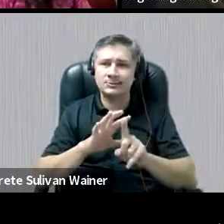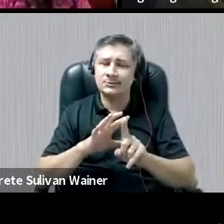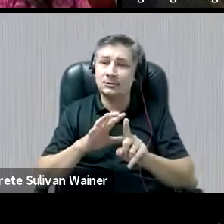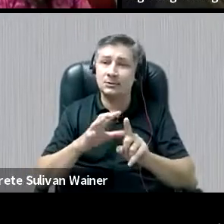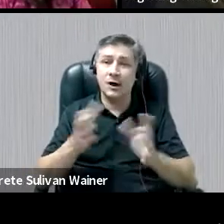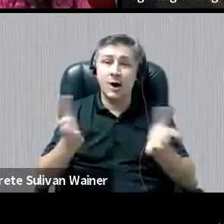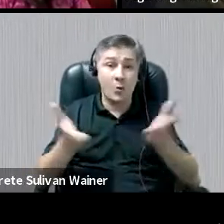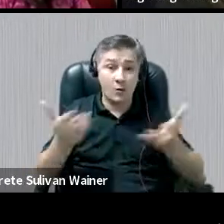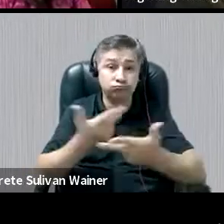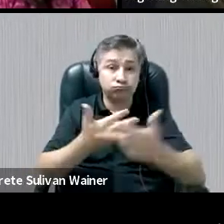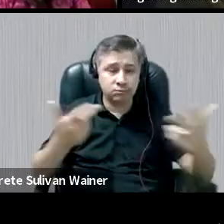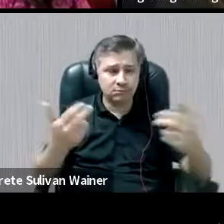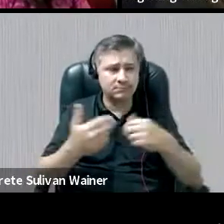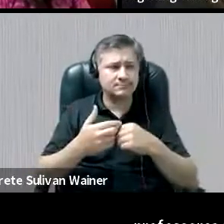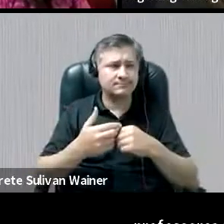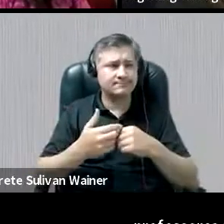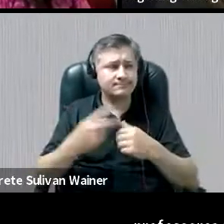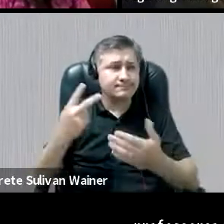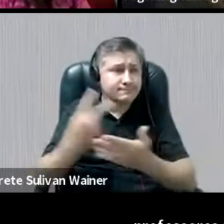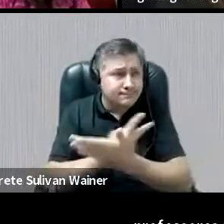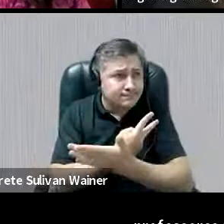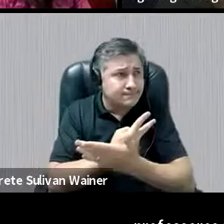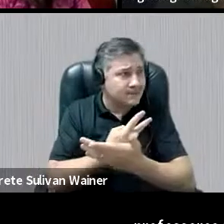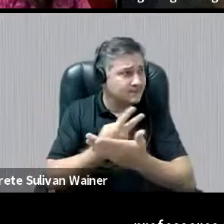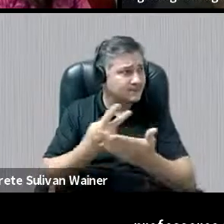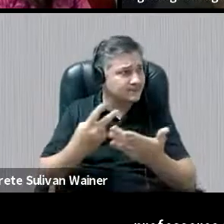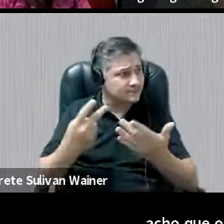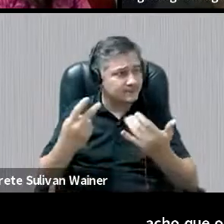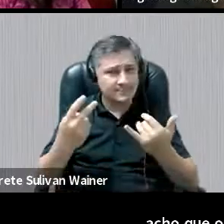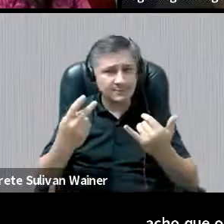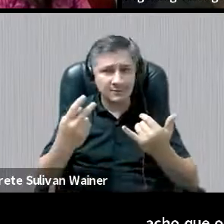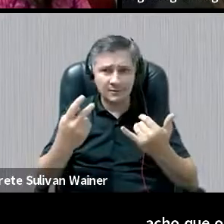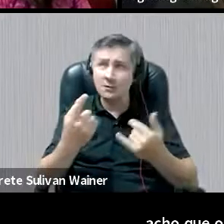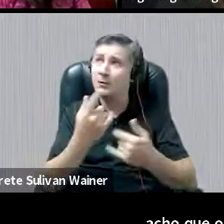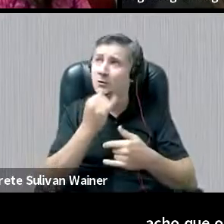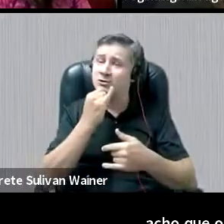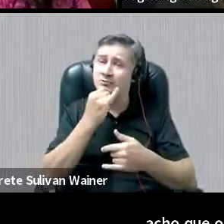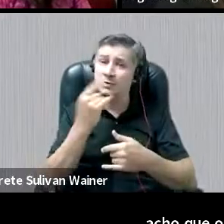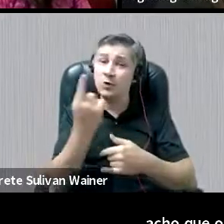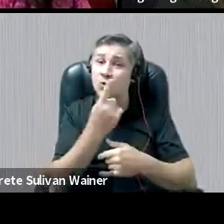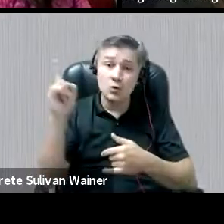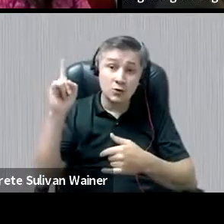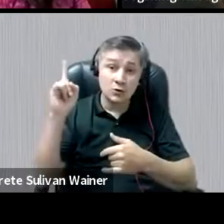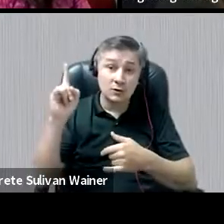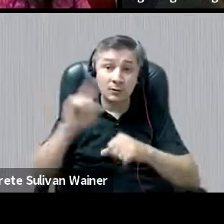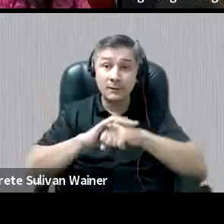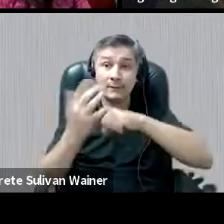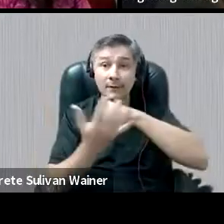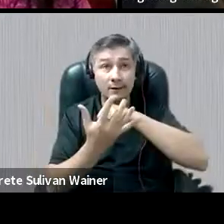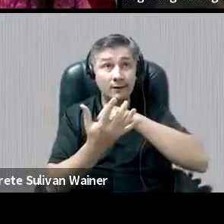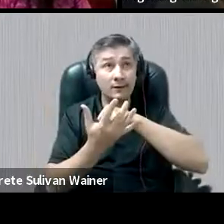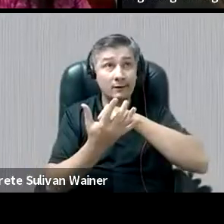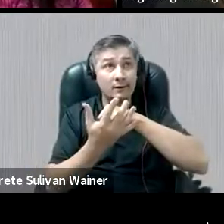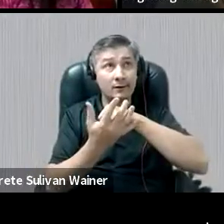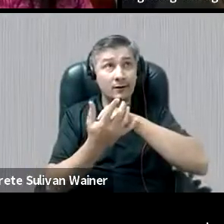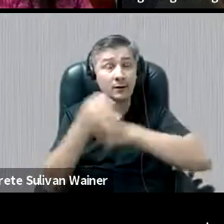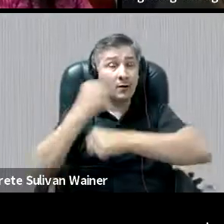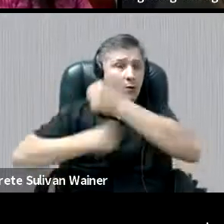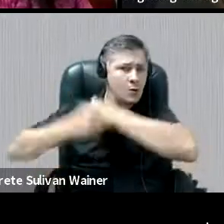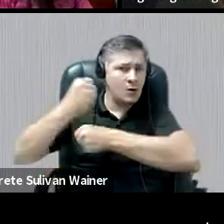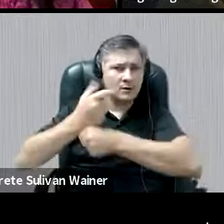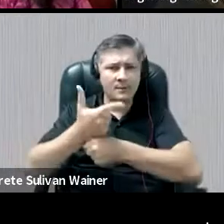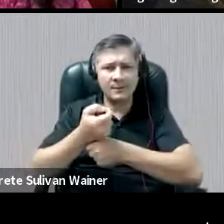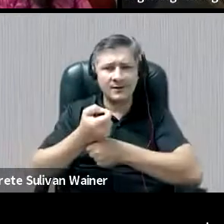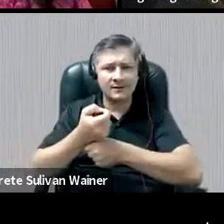Inédito, que eu, enquanto historiadora, eu acho que a última vez que tivemos uma grande pandemia mundial foi em 1920, né?